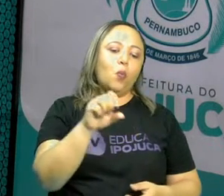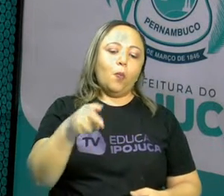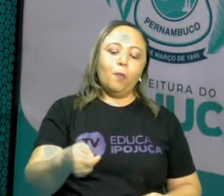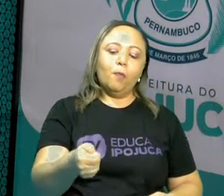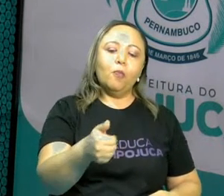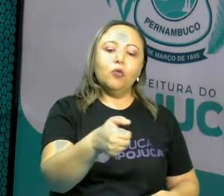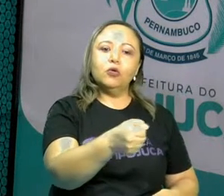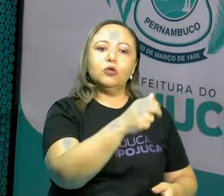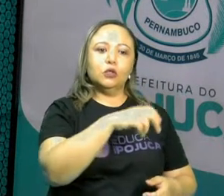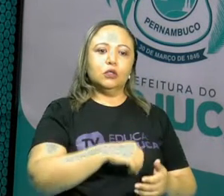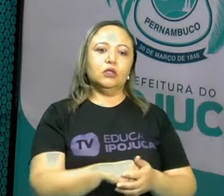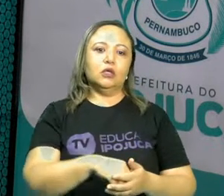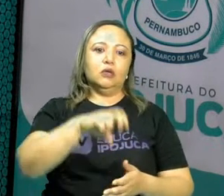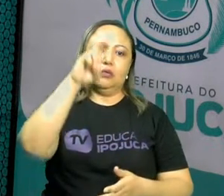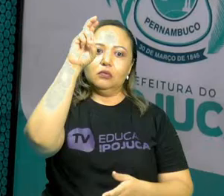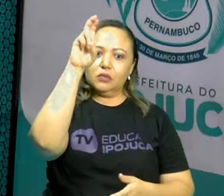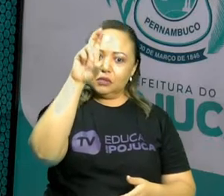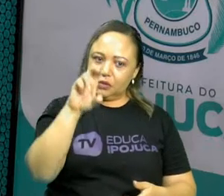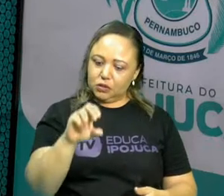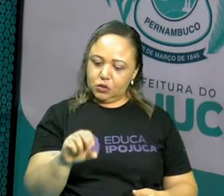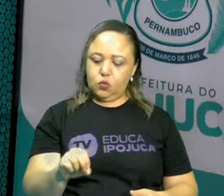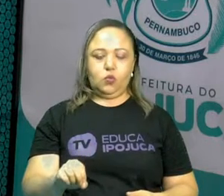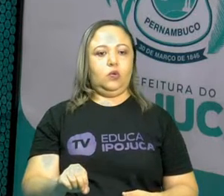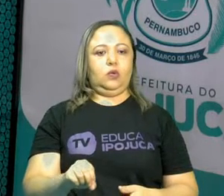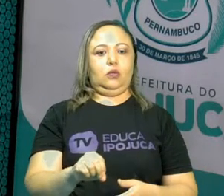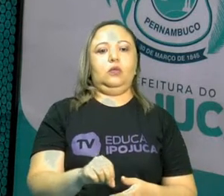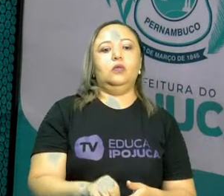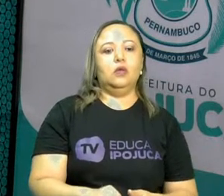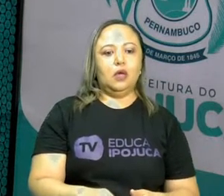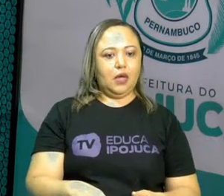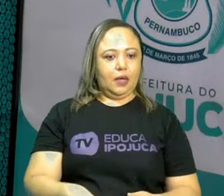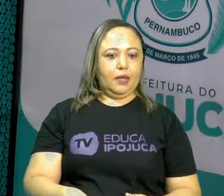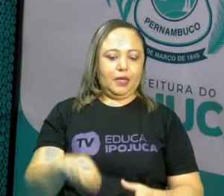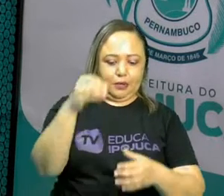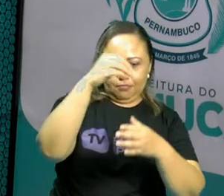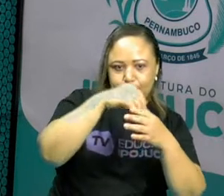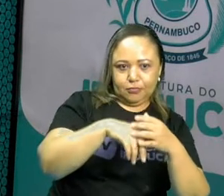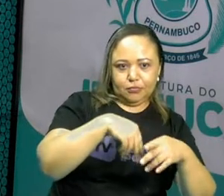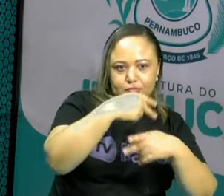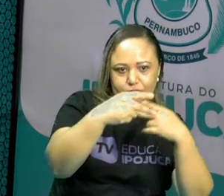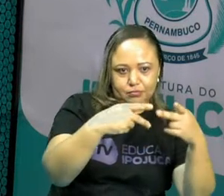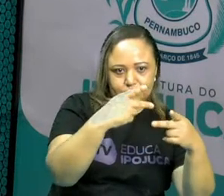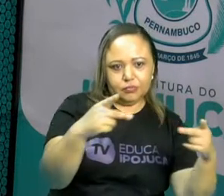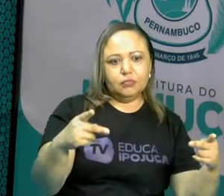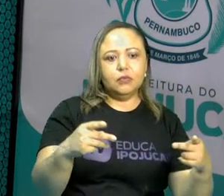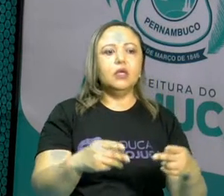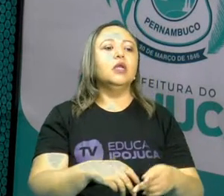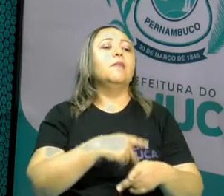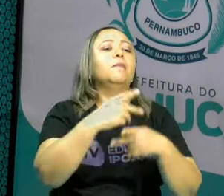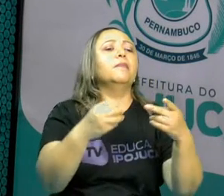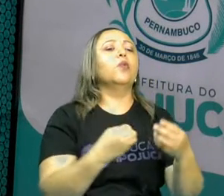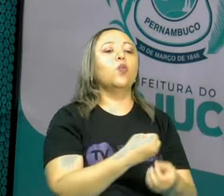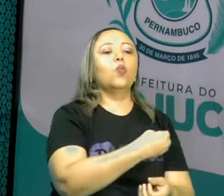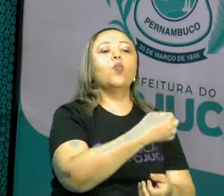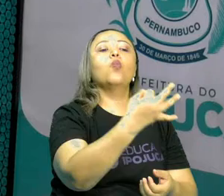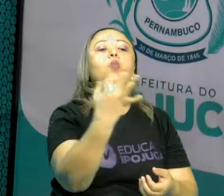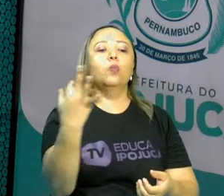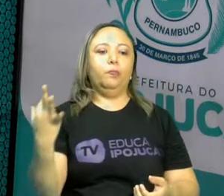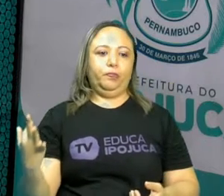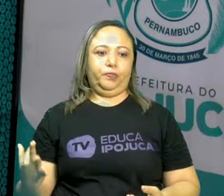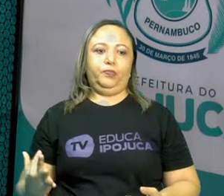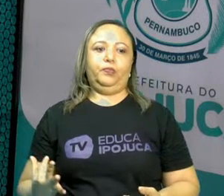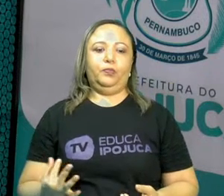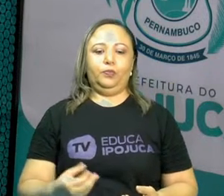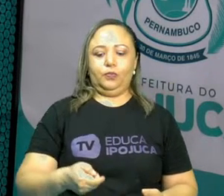A pergunta é, quantas crianças ele podem presentear? De modo que todas elas recebam a mesma quantidade de